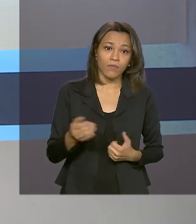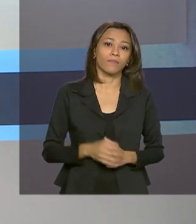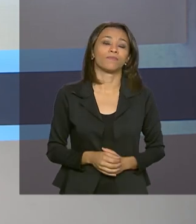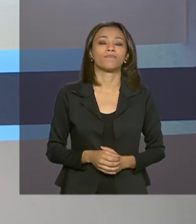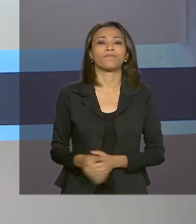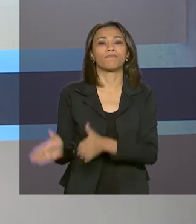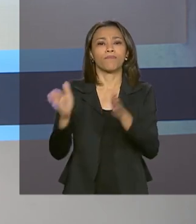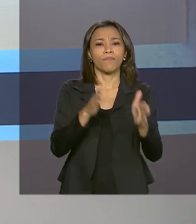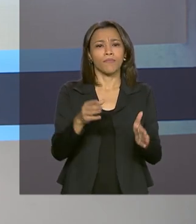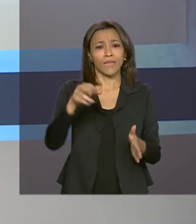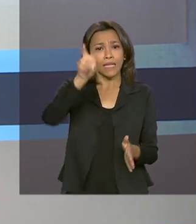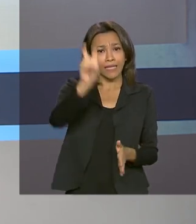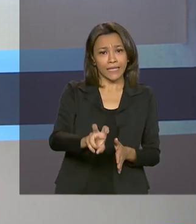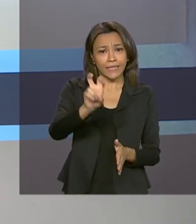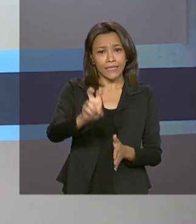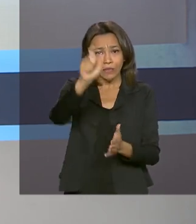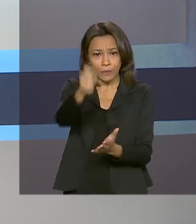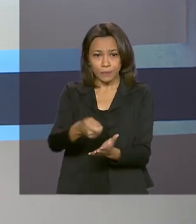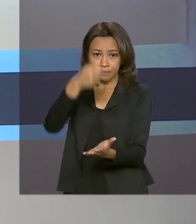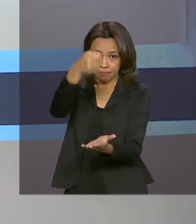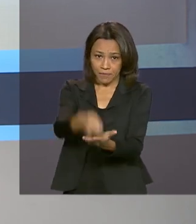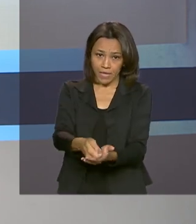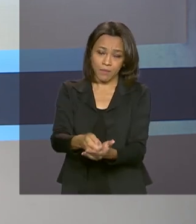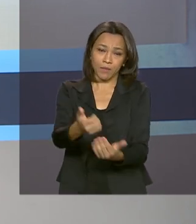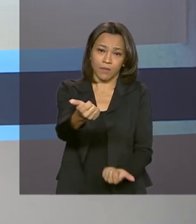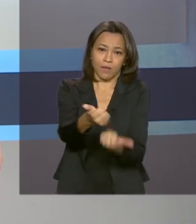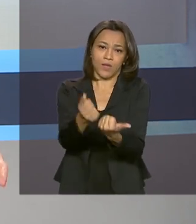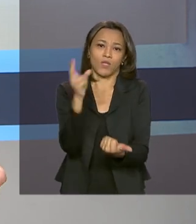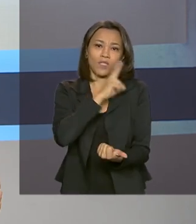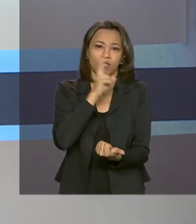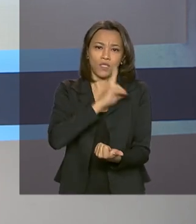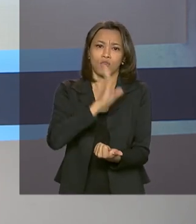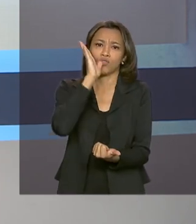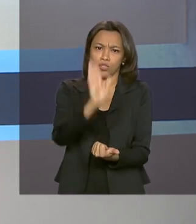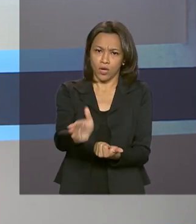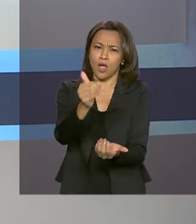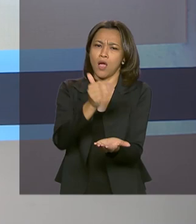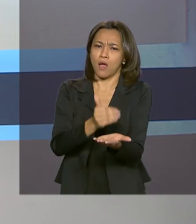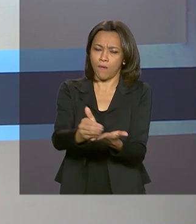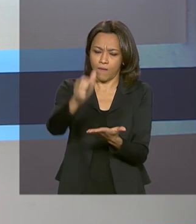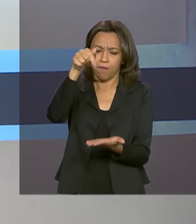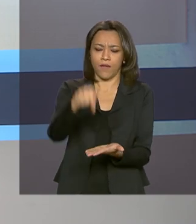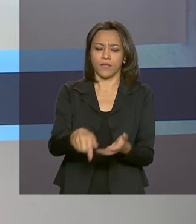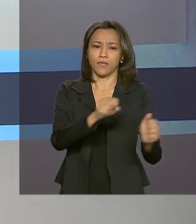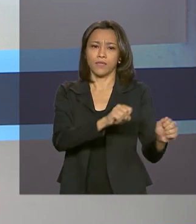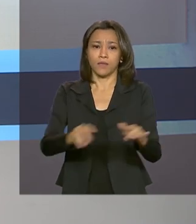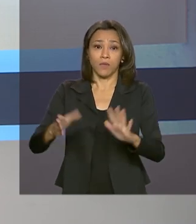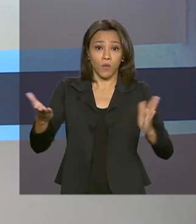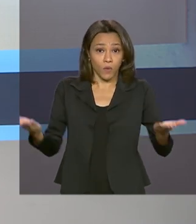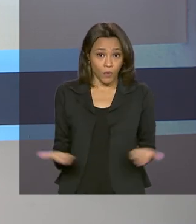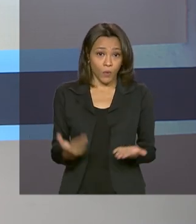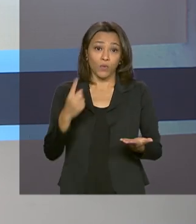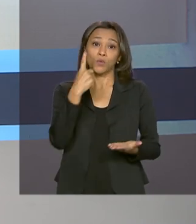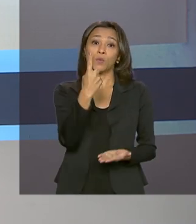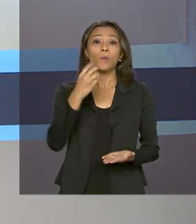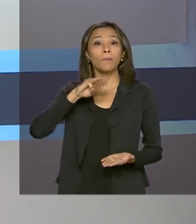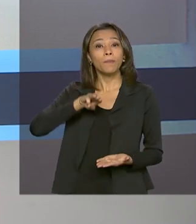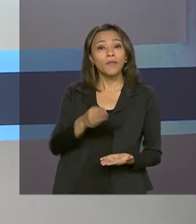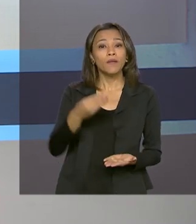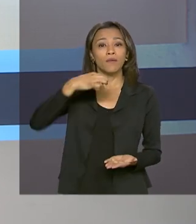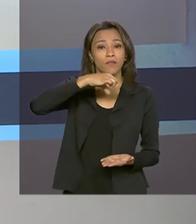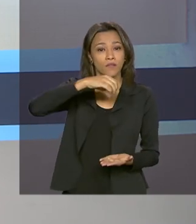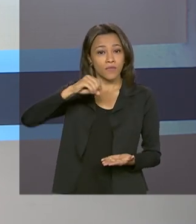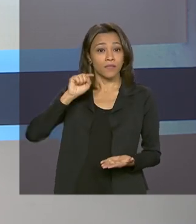A quinta parcela do auxílio emergencial começou a ser paga nesta semana. Hoje, 1 milhão e 900 mil pessoas